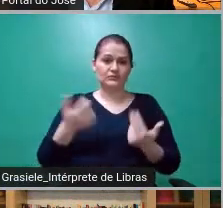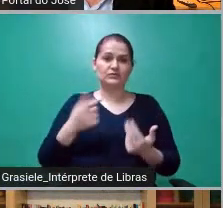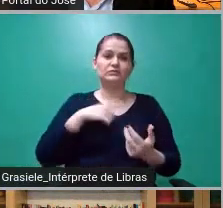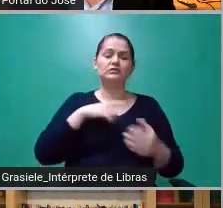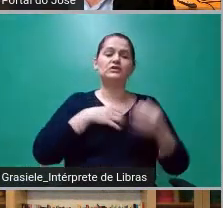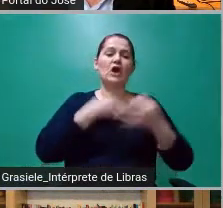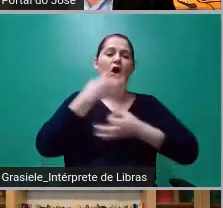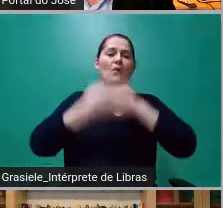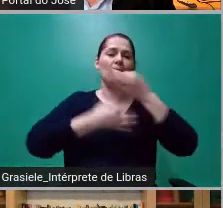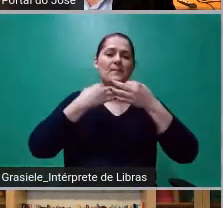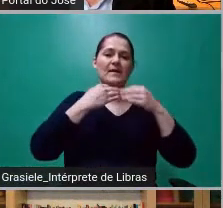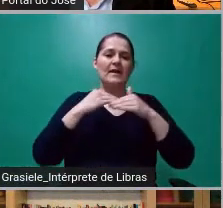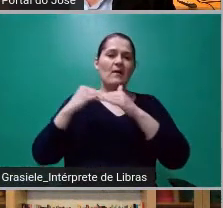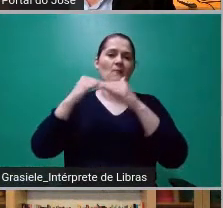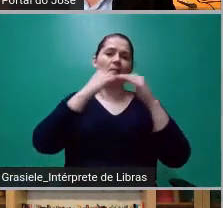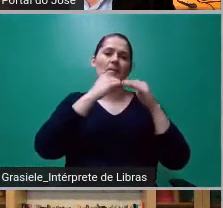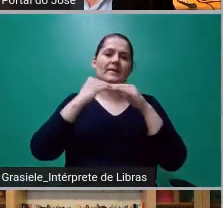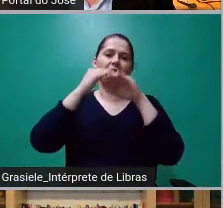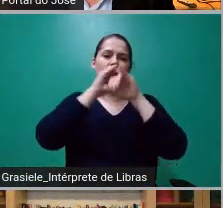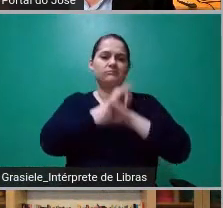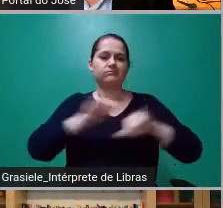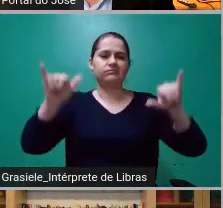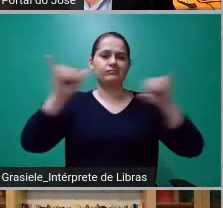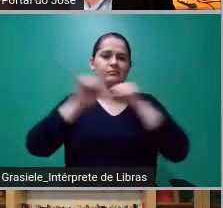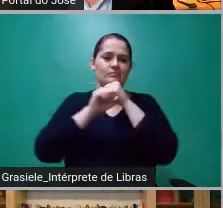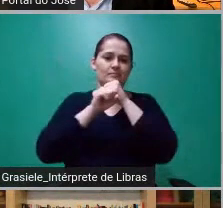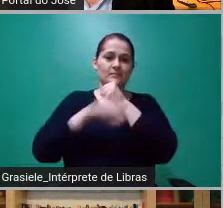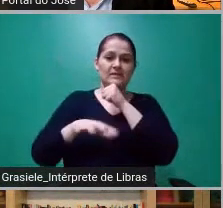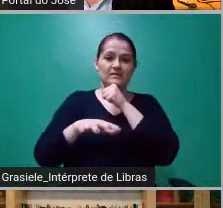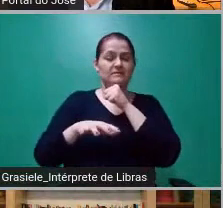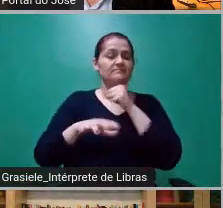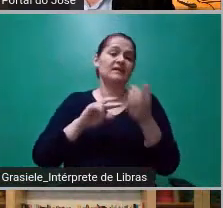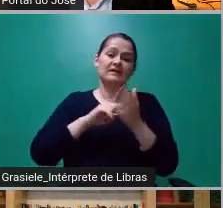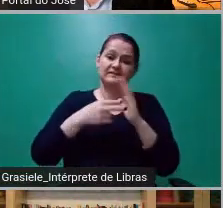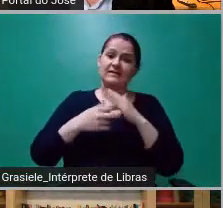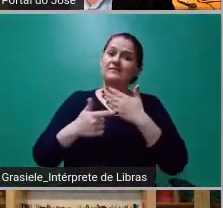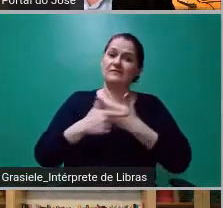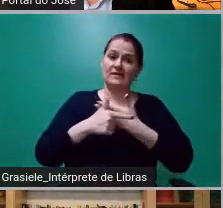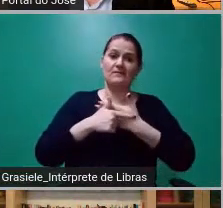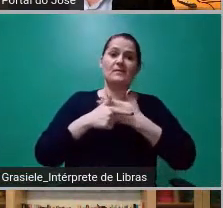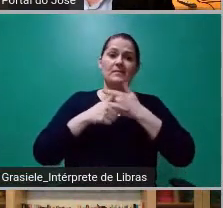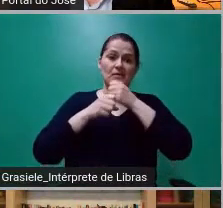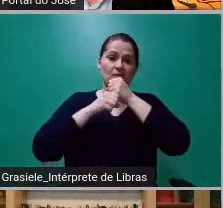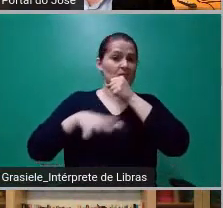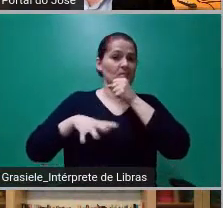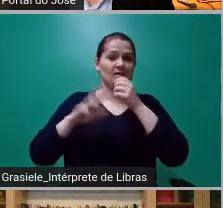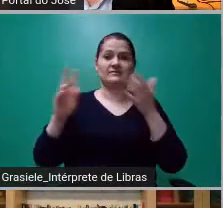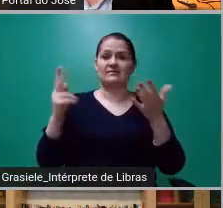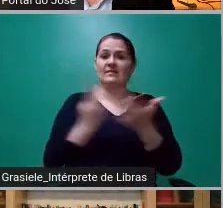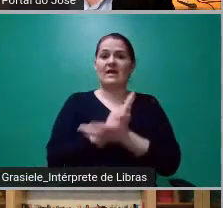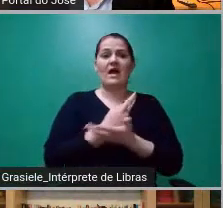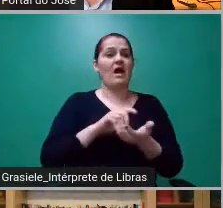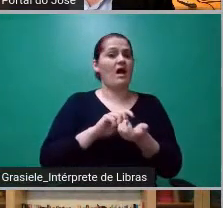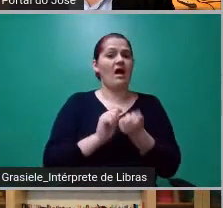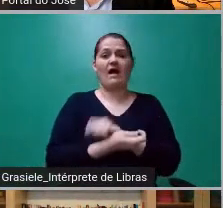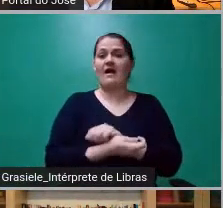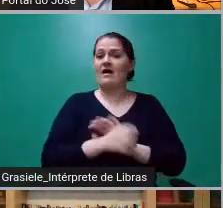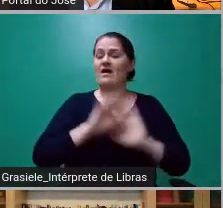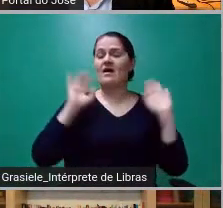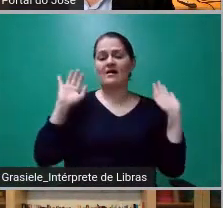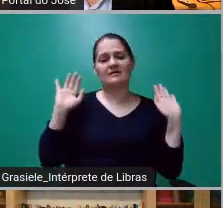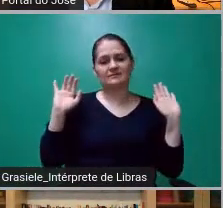pública, que é uma distorção do papel de mediação que a imprensa historicamente teria que fazer, mas que não fez no campo da